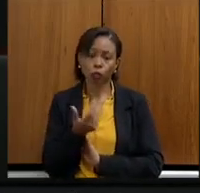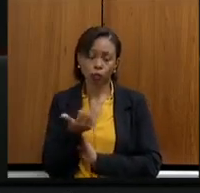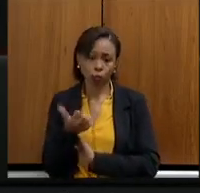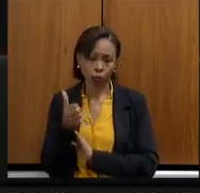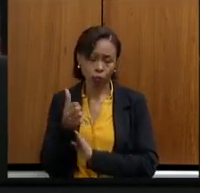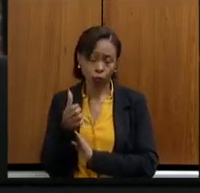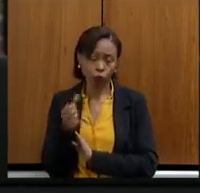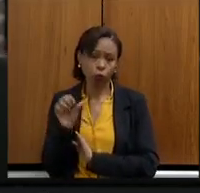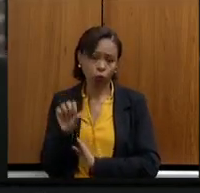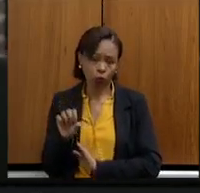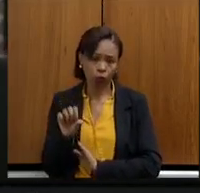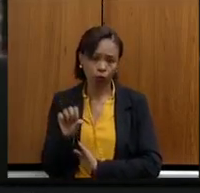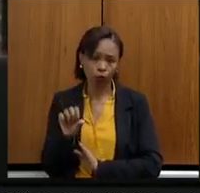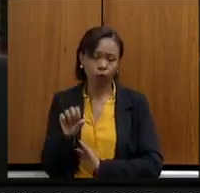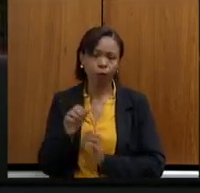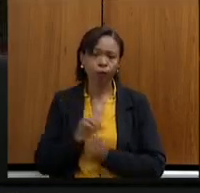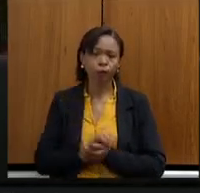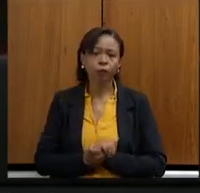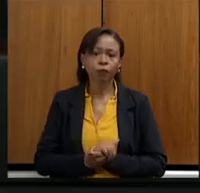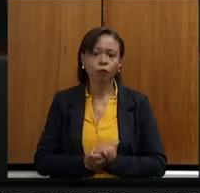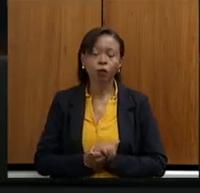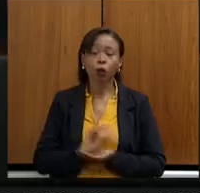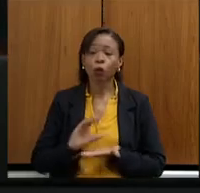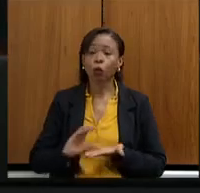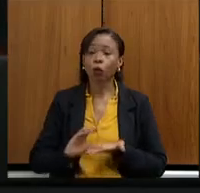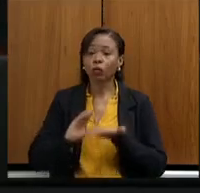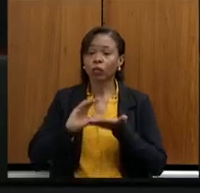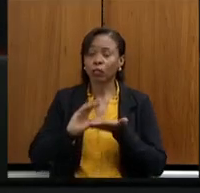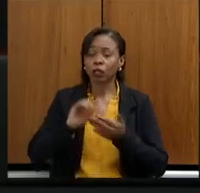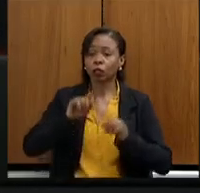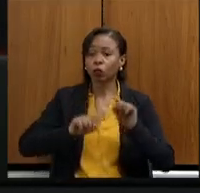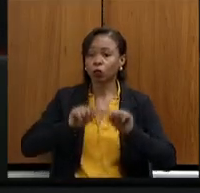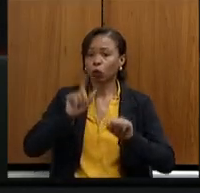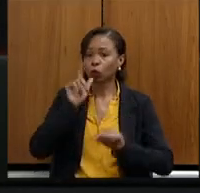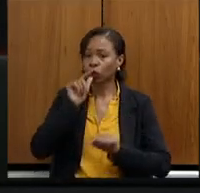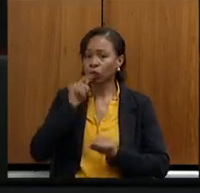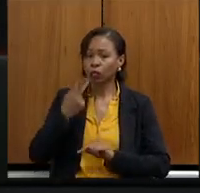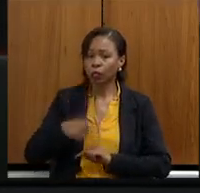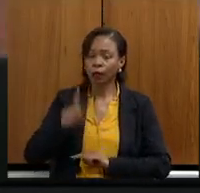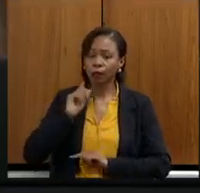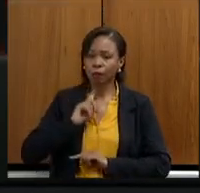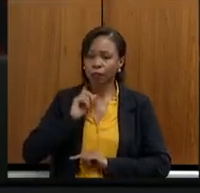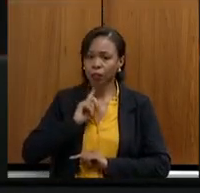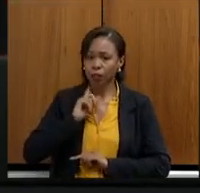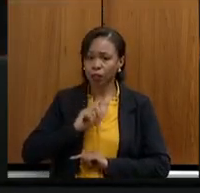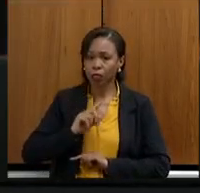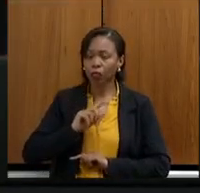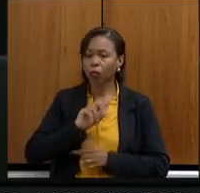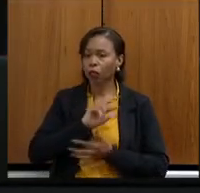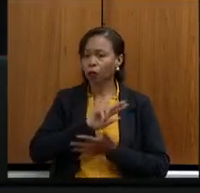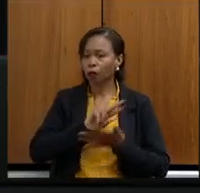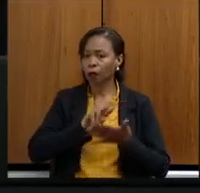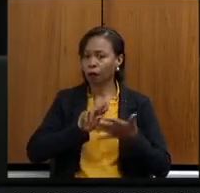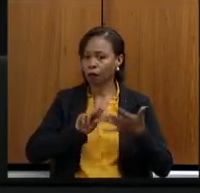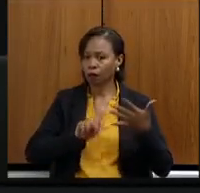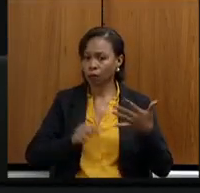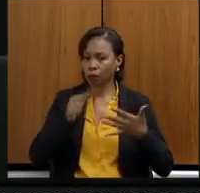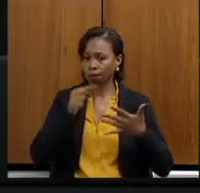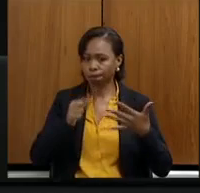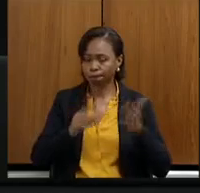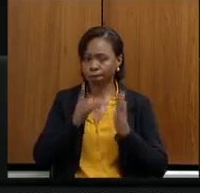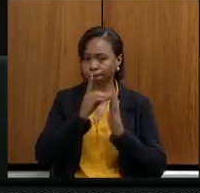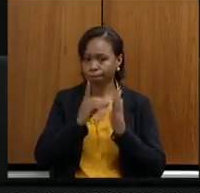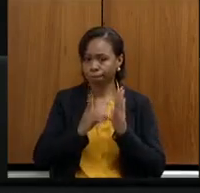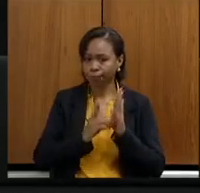de 2021, que reestruturou o Conselho Estadual de Recursos Índios de Minas Gerais, tendo em vista que vários dispositivos do referido decreto